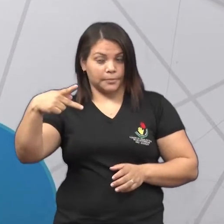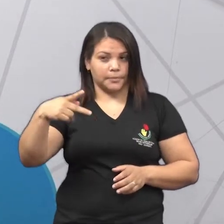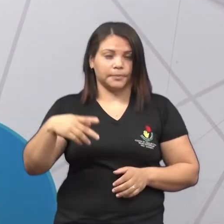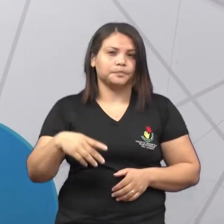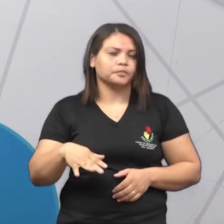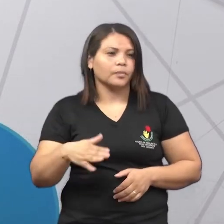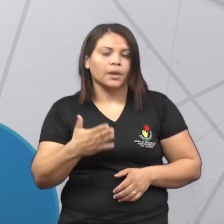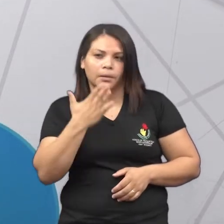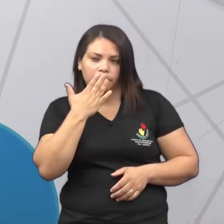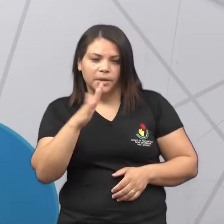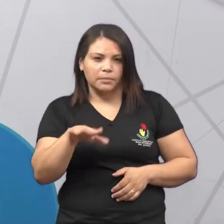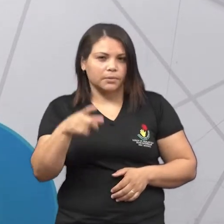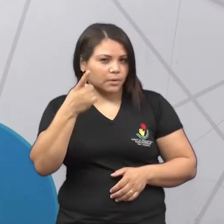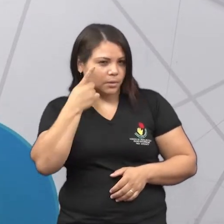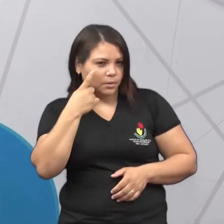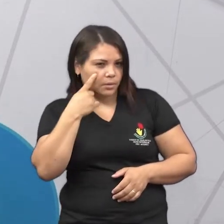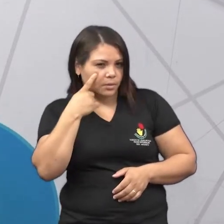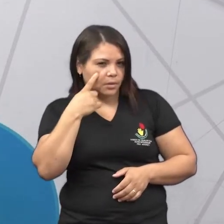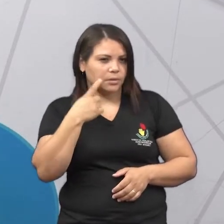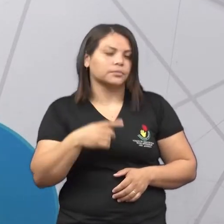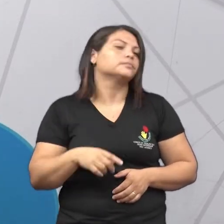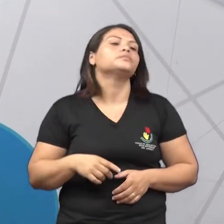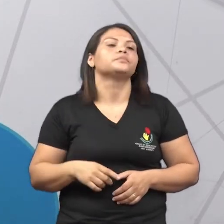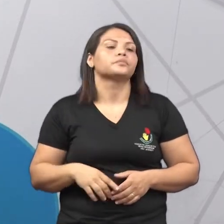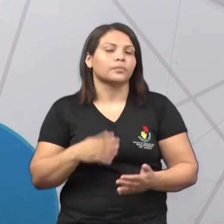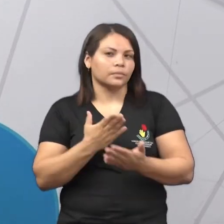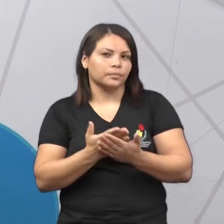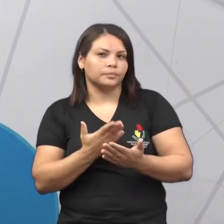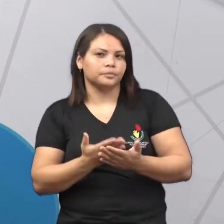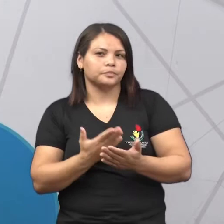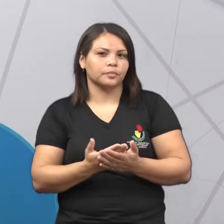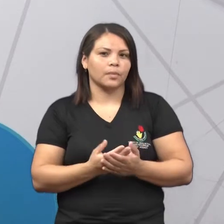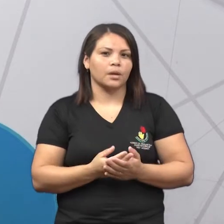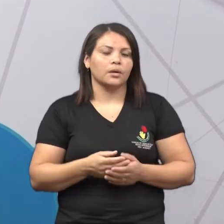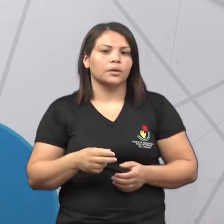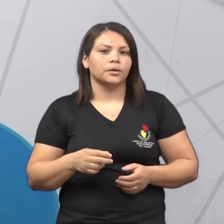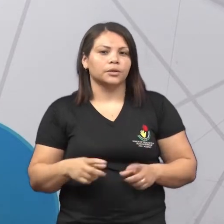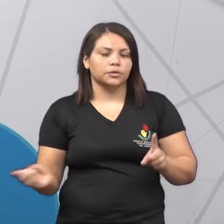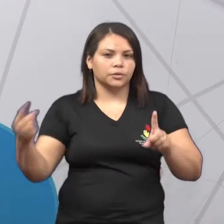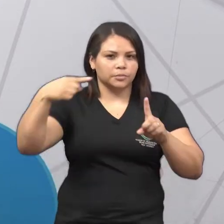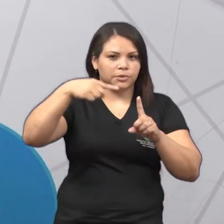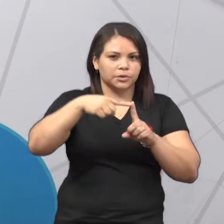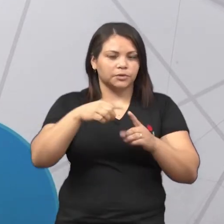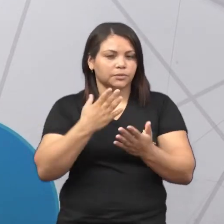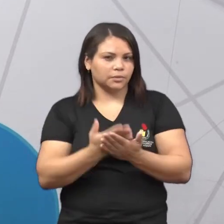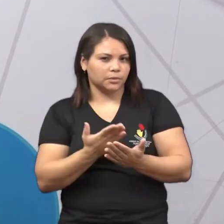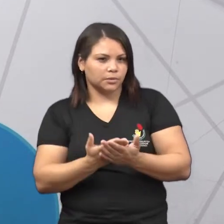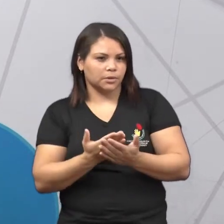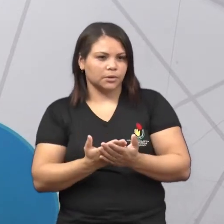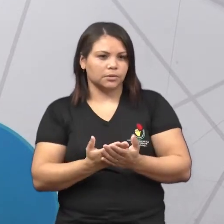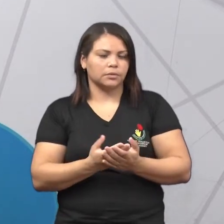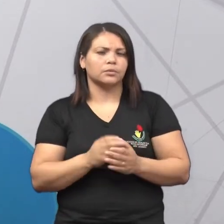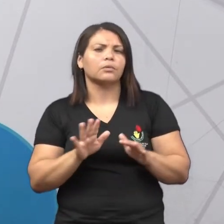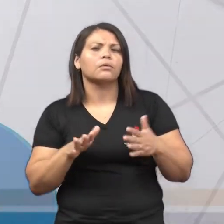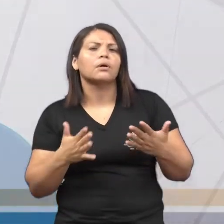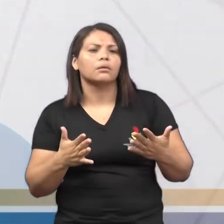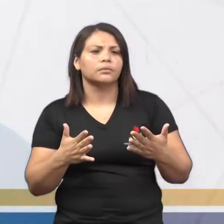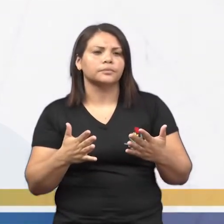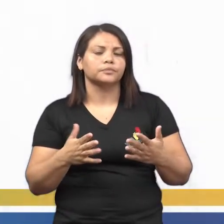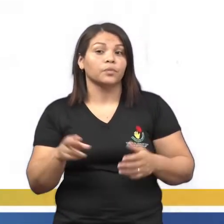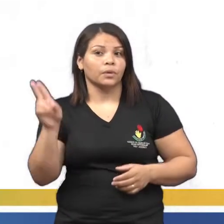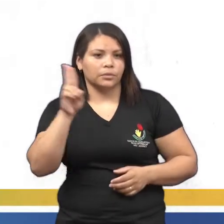vocês que mantenham atenção nessa aula, tá bom? E os objetivos dessa nossa aula são quais?